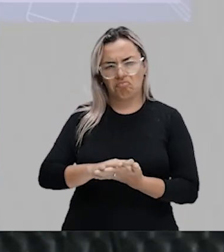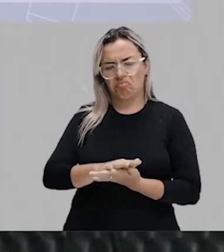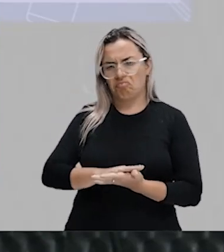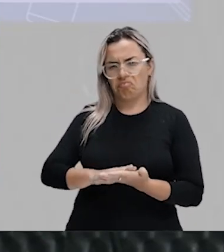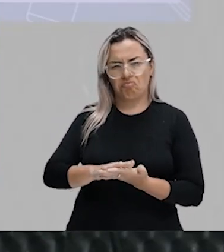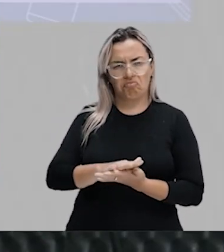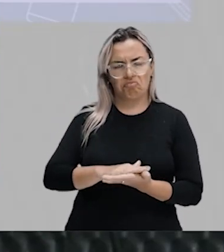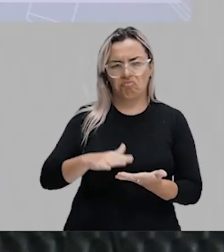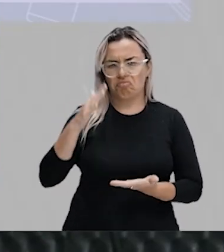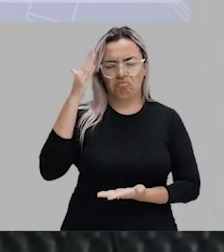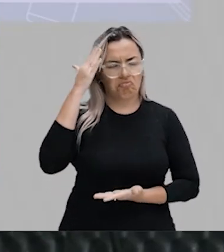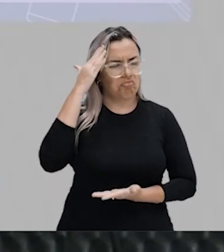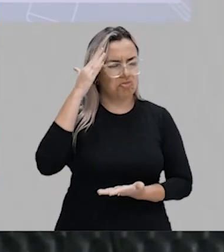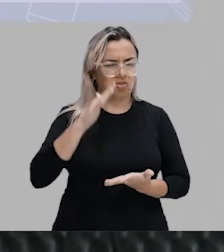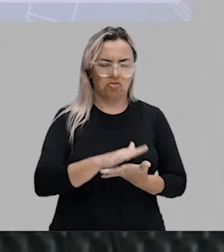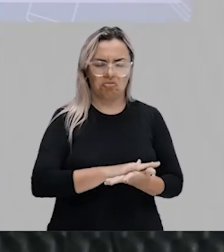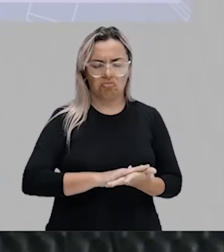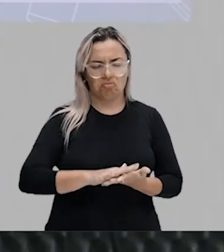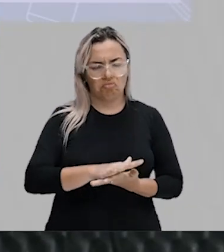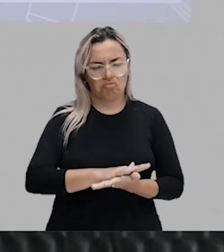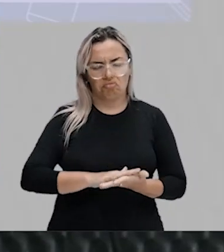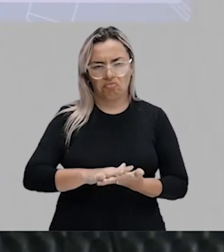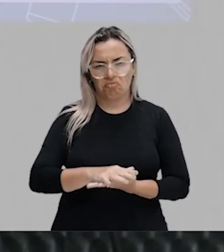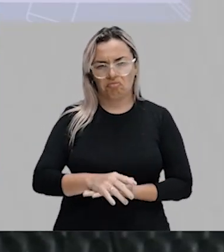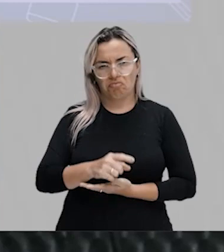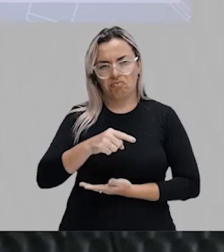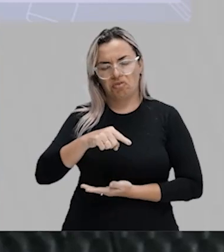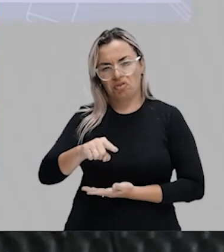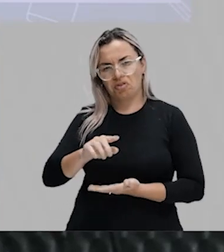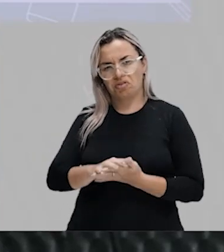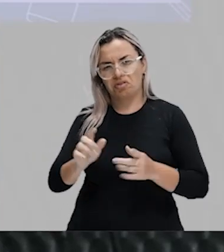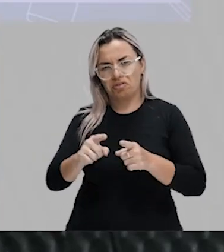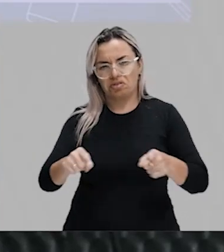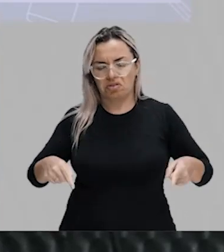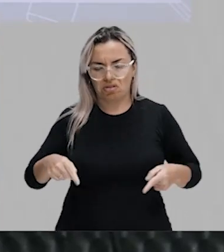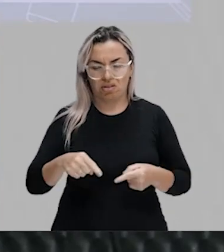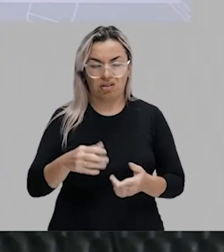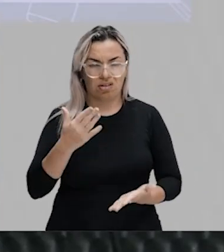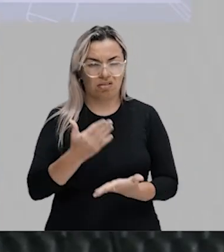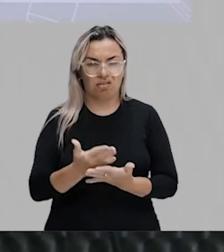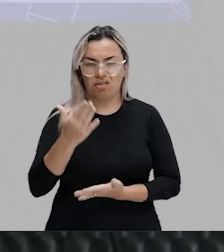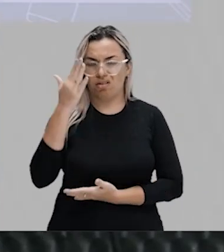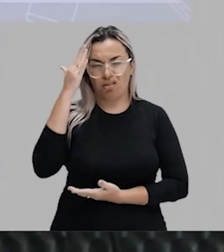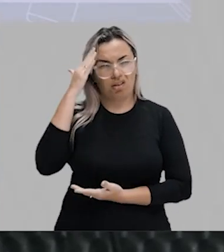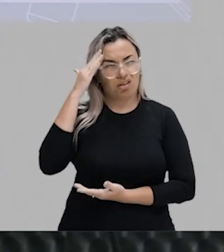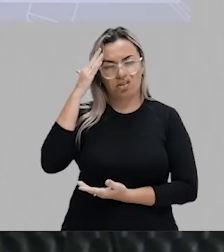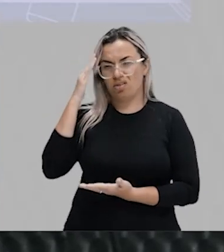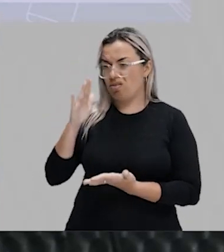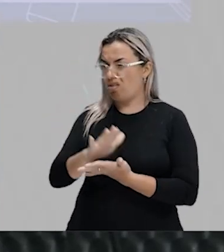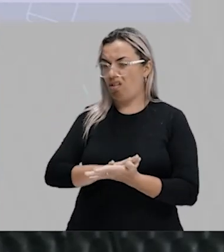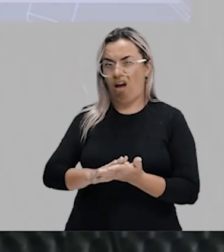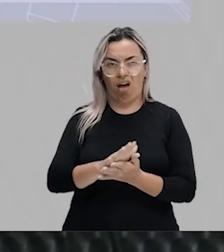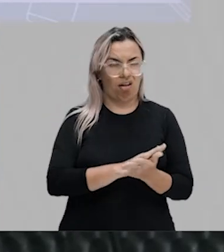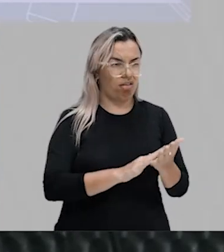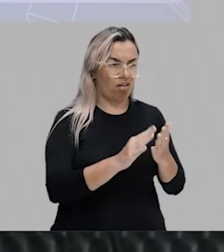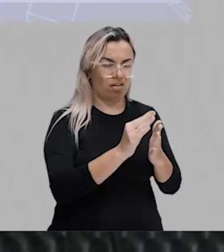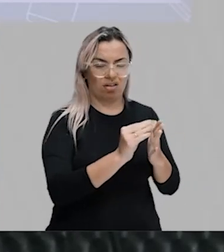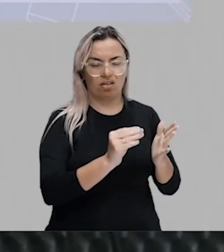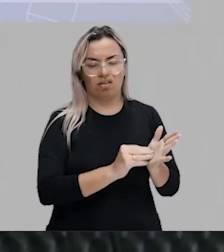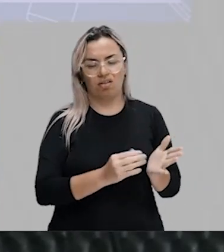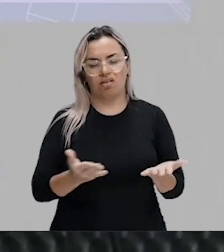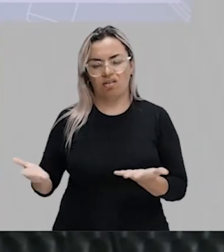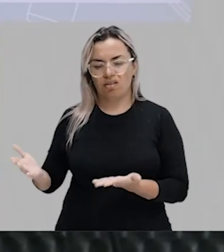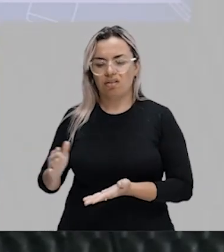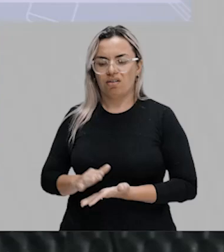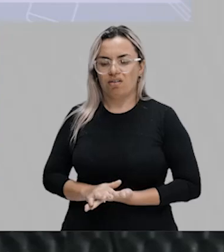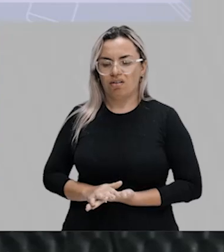Boiei. Ah, eu estou boiando. Vocês na sala de aula de vez em quando, né? Ah, eu estou boiando, professora. Não estou entendendo nada. Então, não